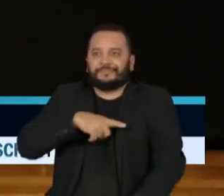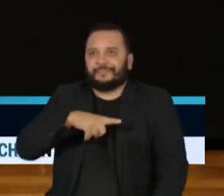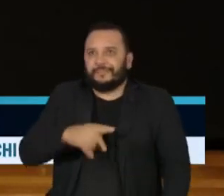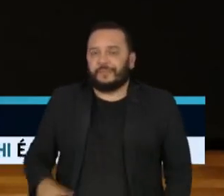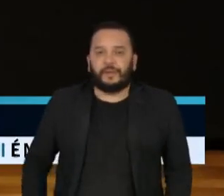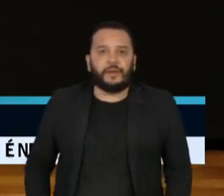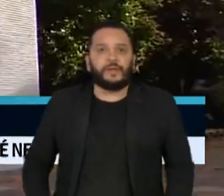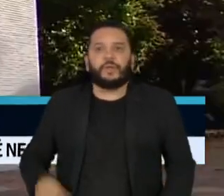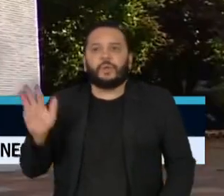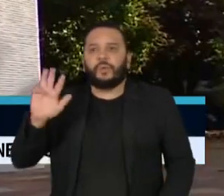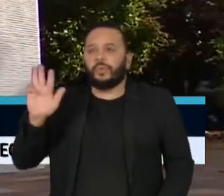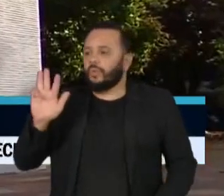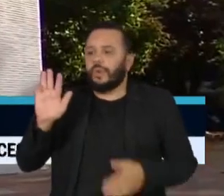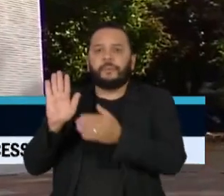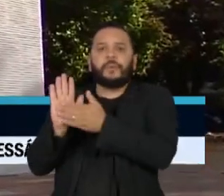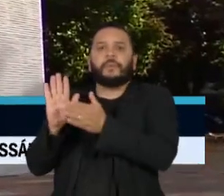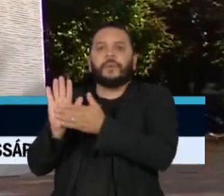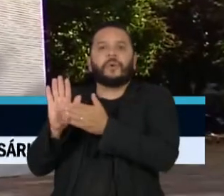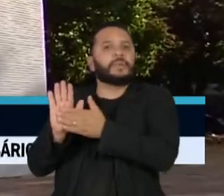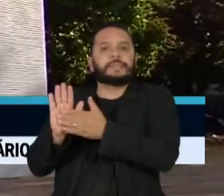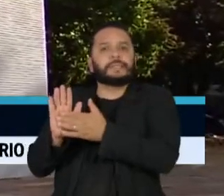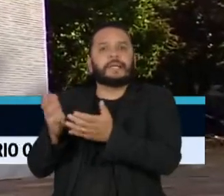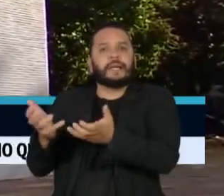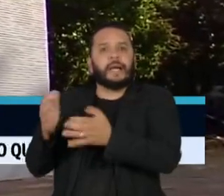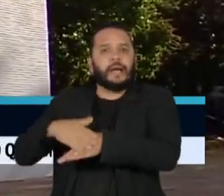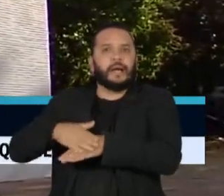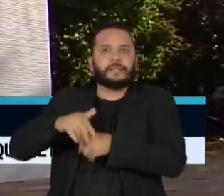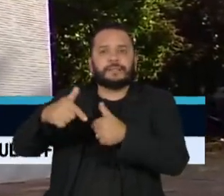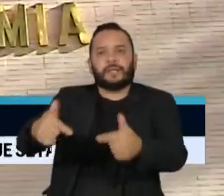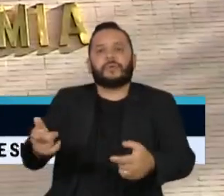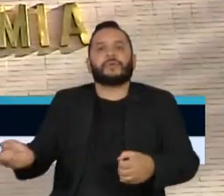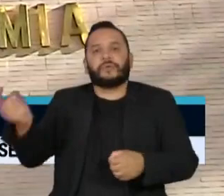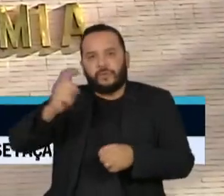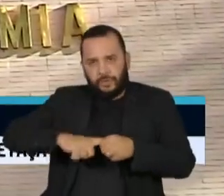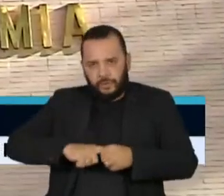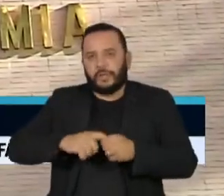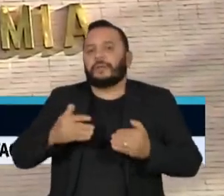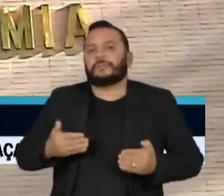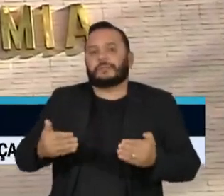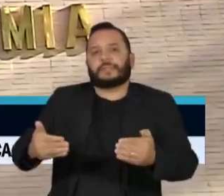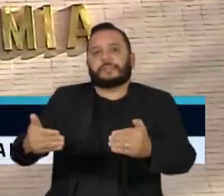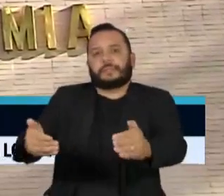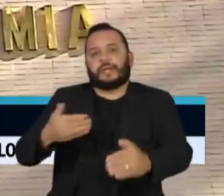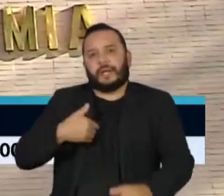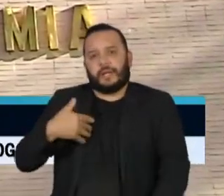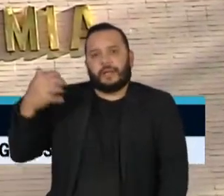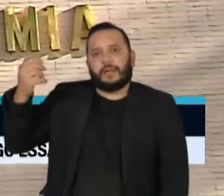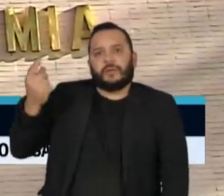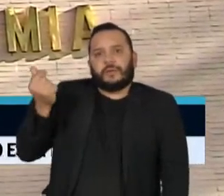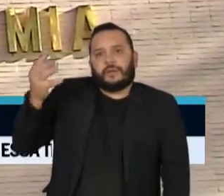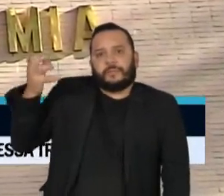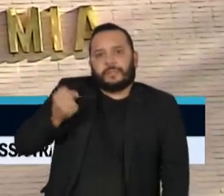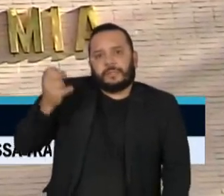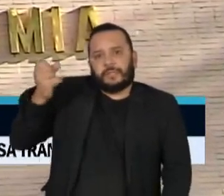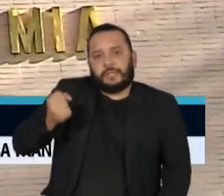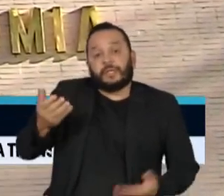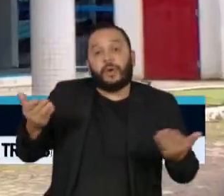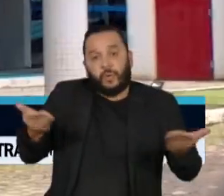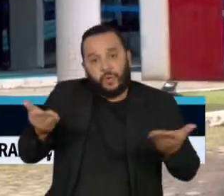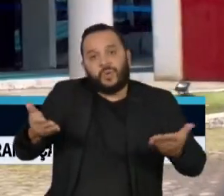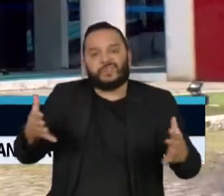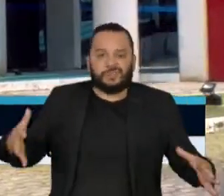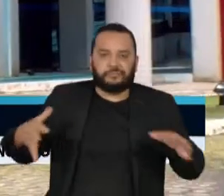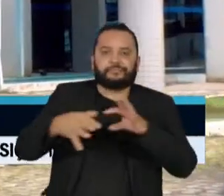defendidas por Lula é a recriação do Ministério da Previdência, que hoje está integrado ao Ministério do Trabalho.